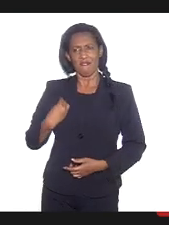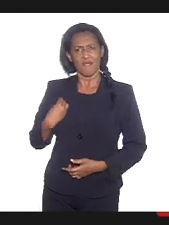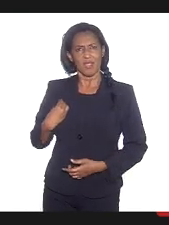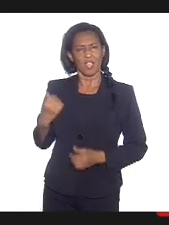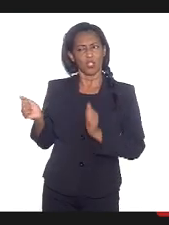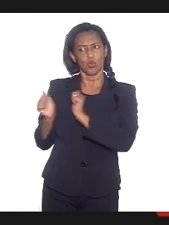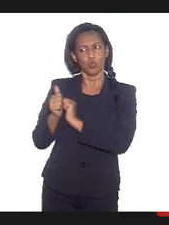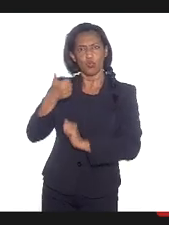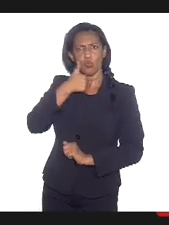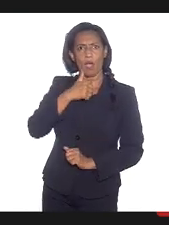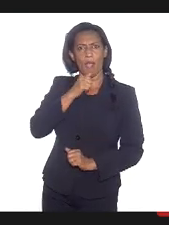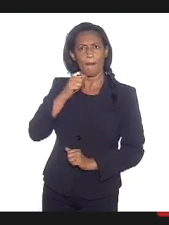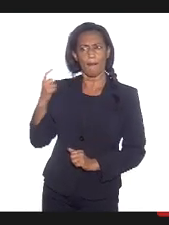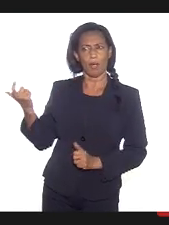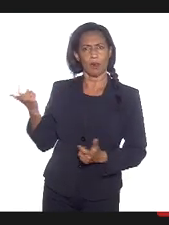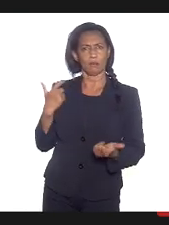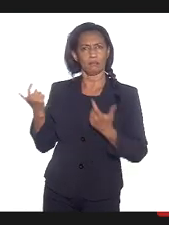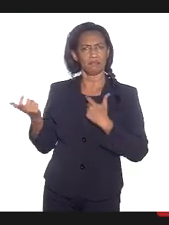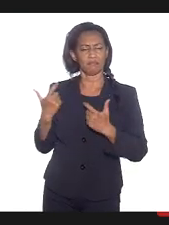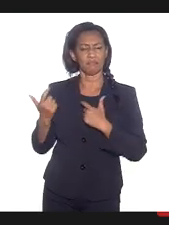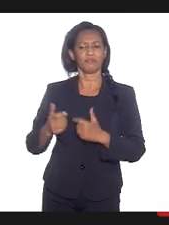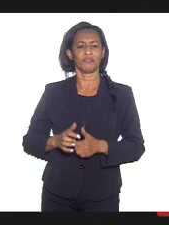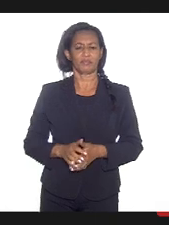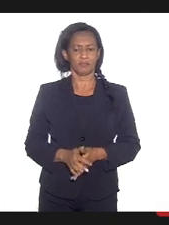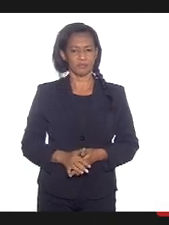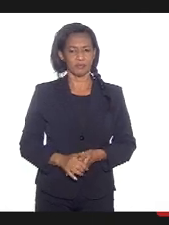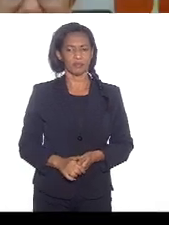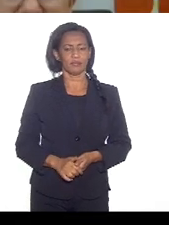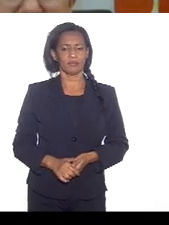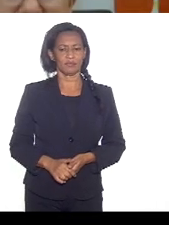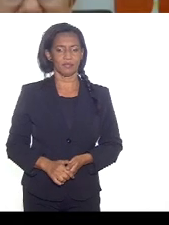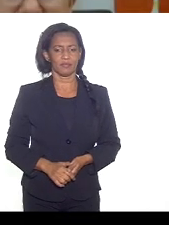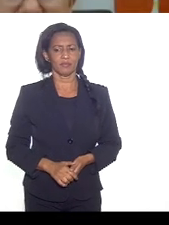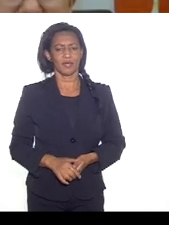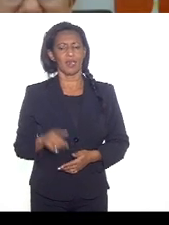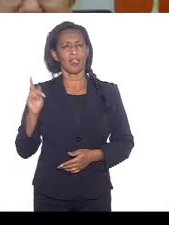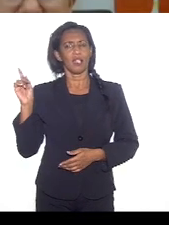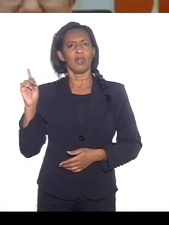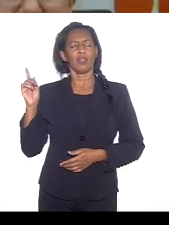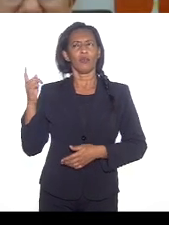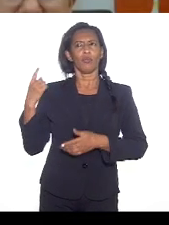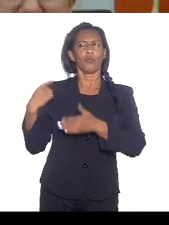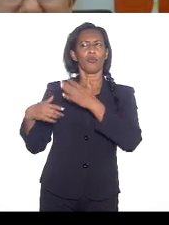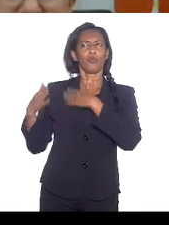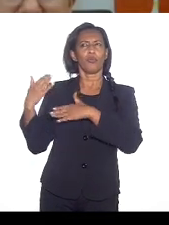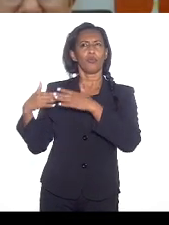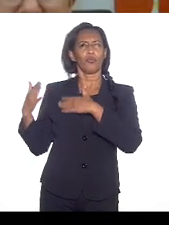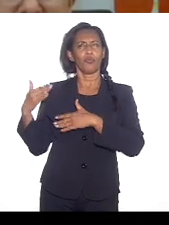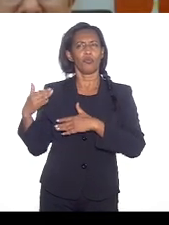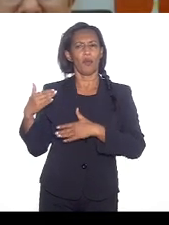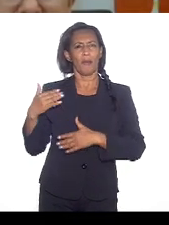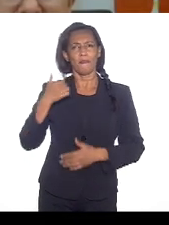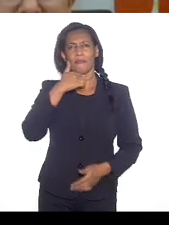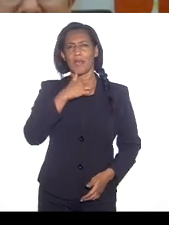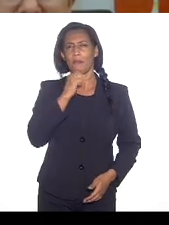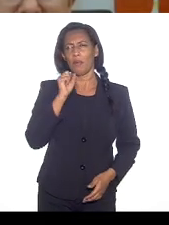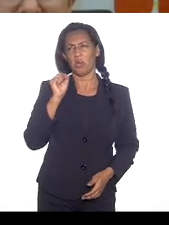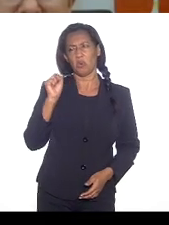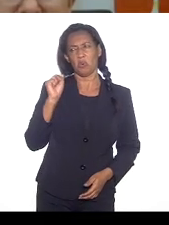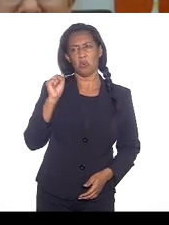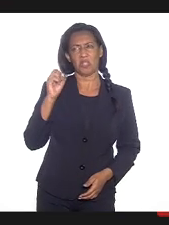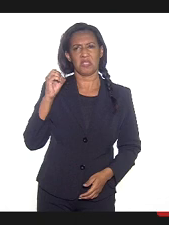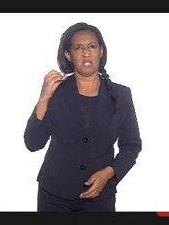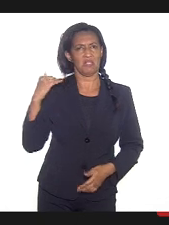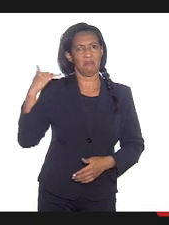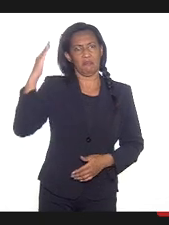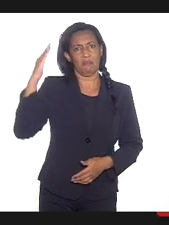de deve estar, acho que, não sei, com 90 anos, talvez 91. 91. Naquela ocasião, 80 e alguns. Exatamente. Então, uma